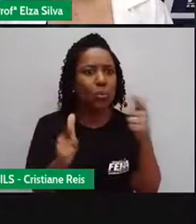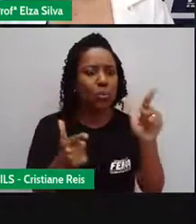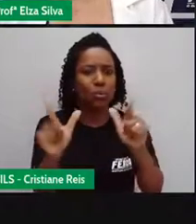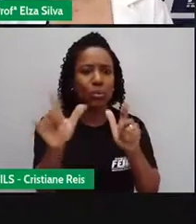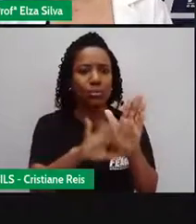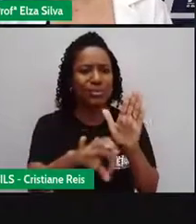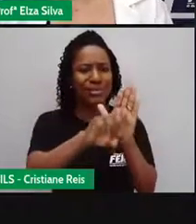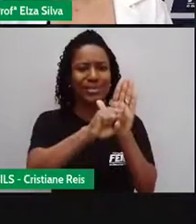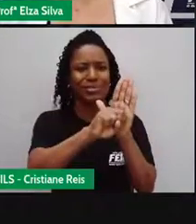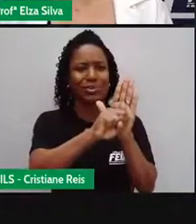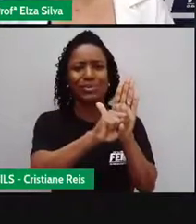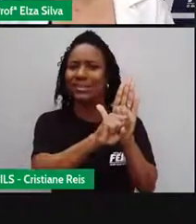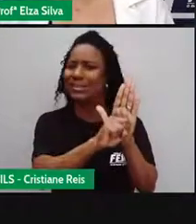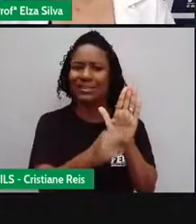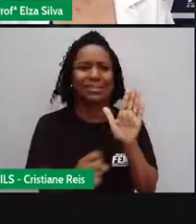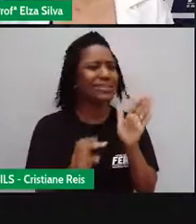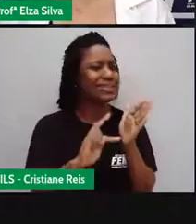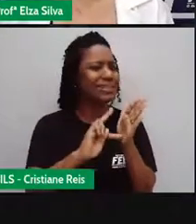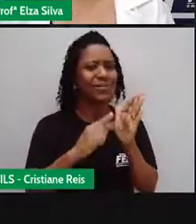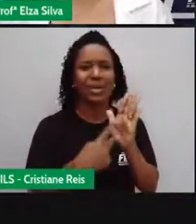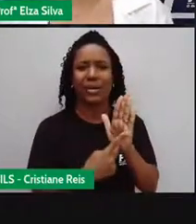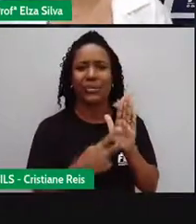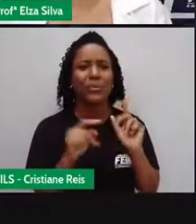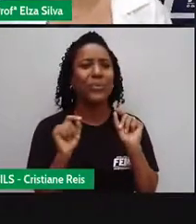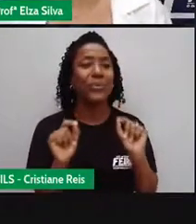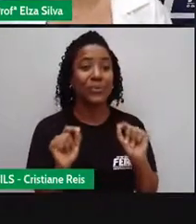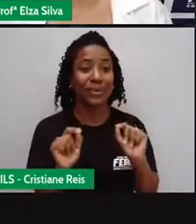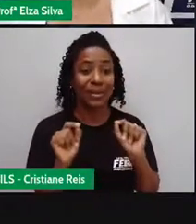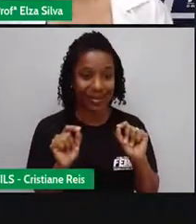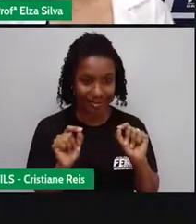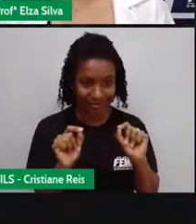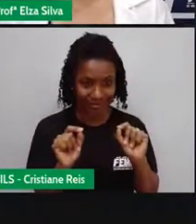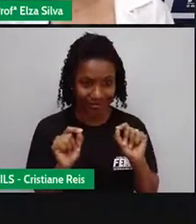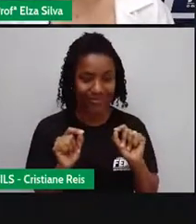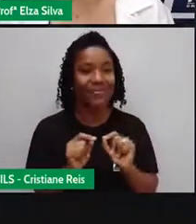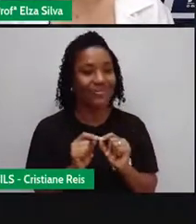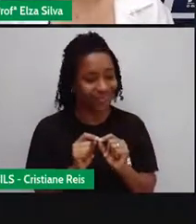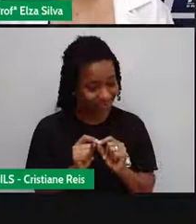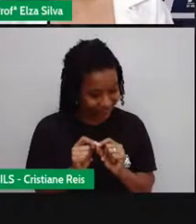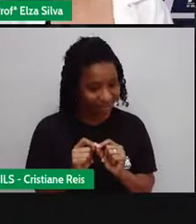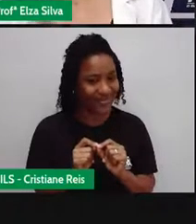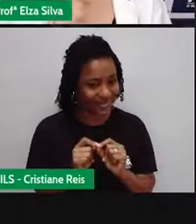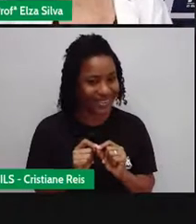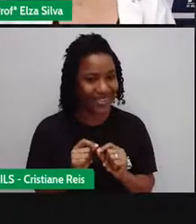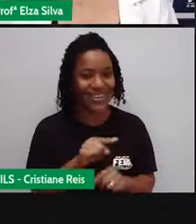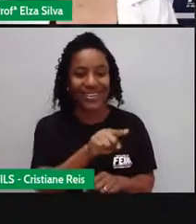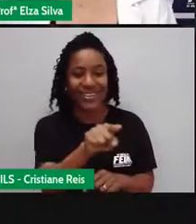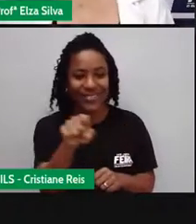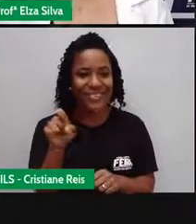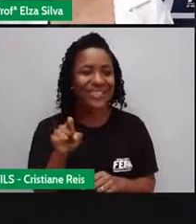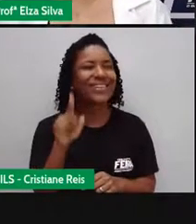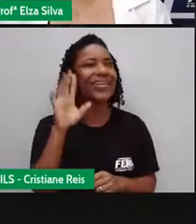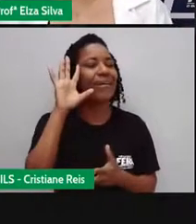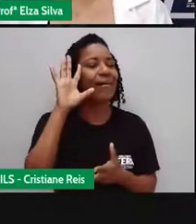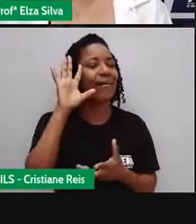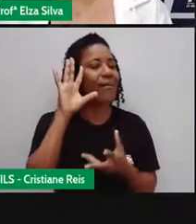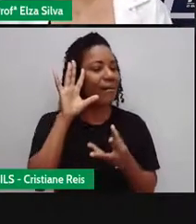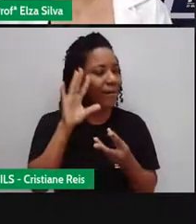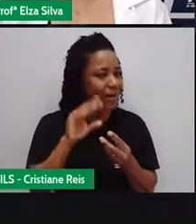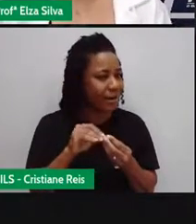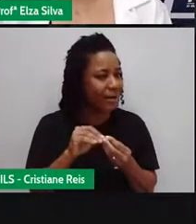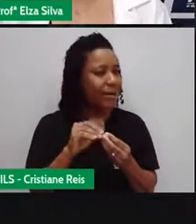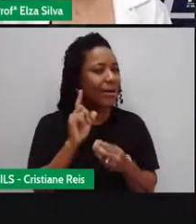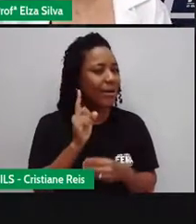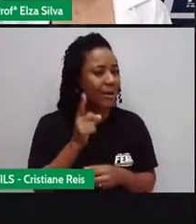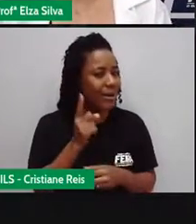Porque há vários símbolos. Mas o que cada um significa? Eu tenho certeza que vocês já têm alguma ideia sobre isso.